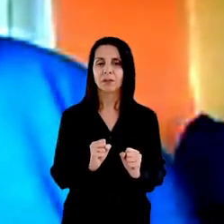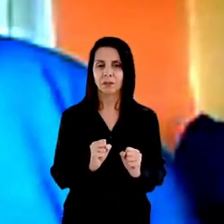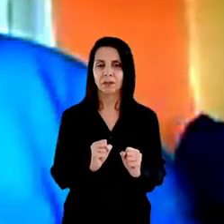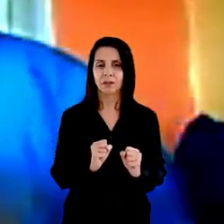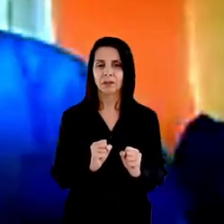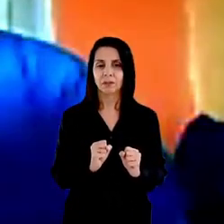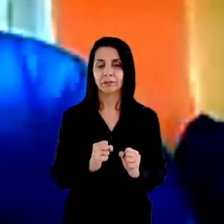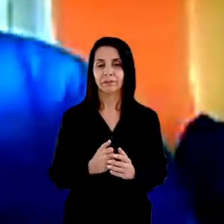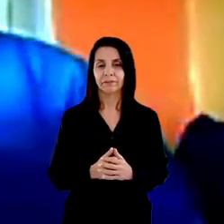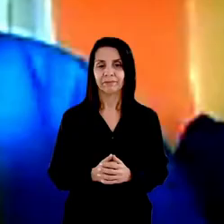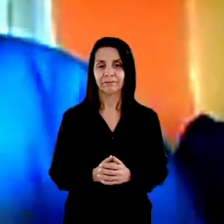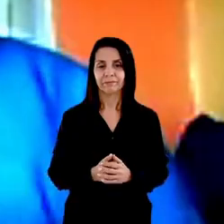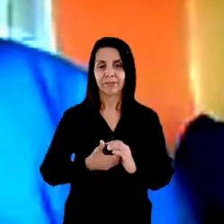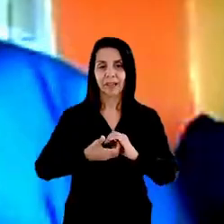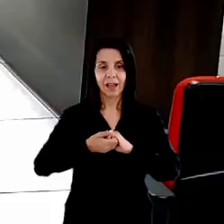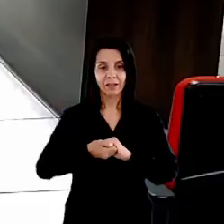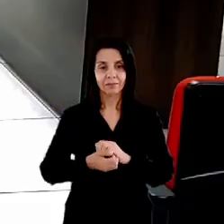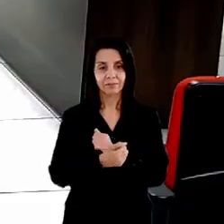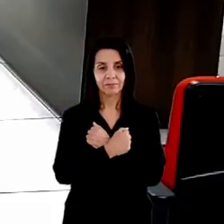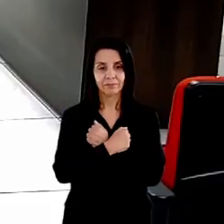dessa população grande abraço